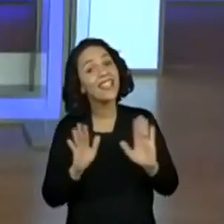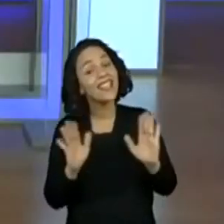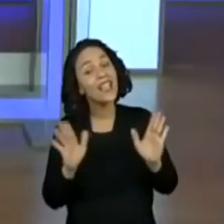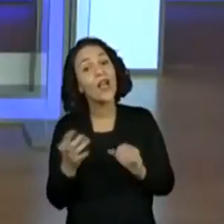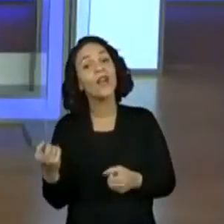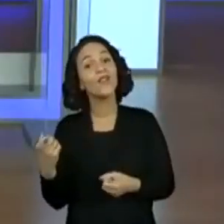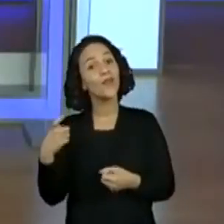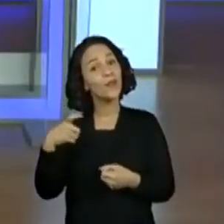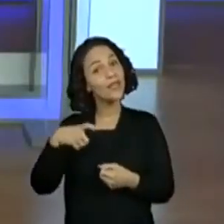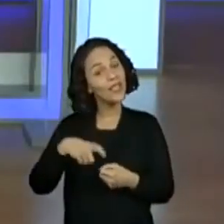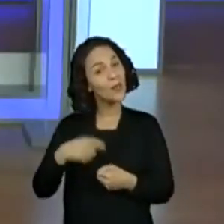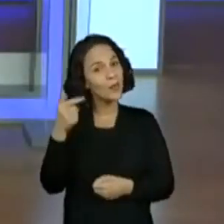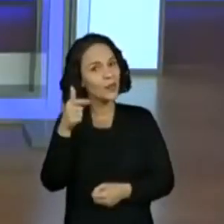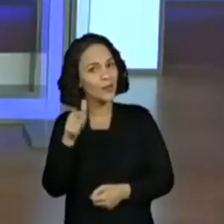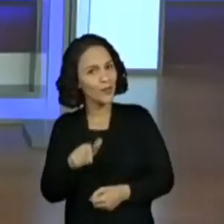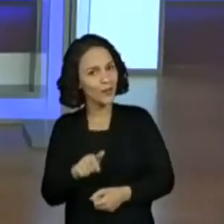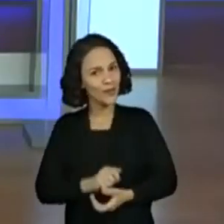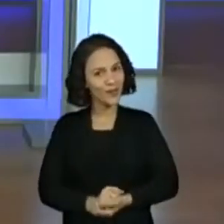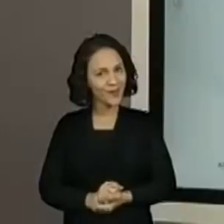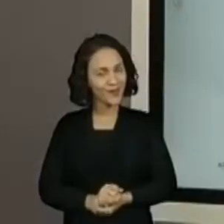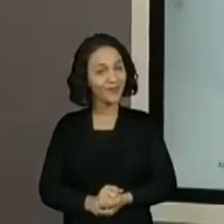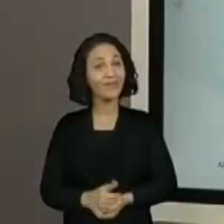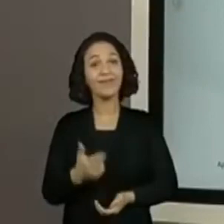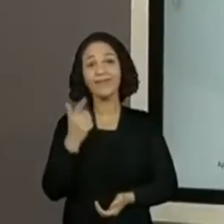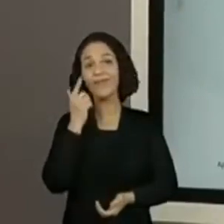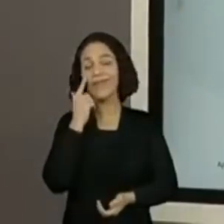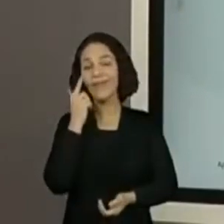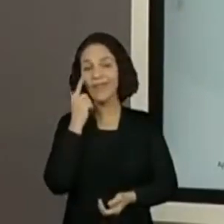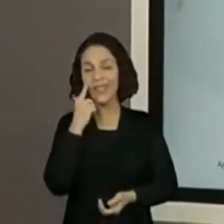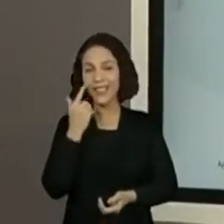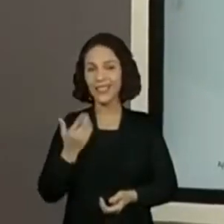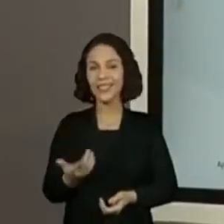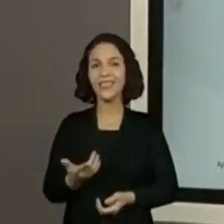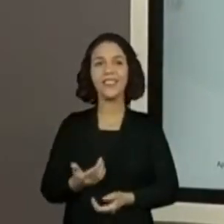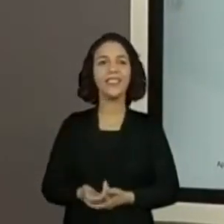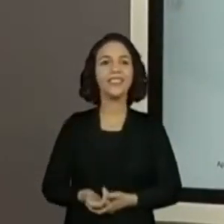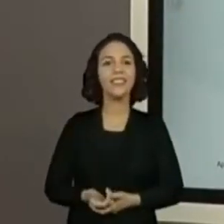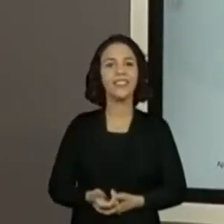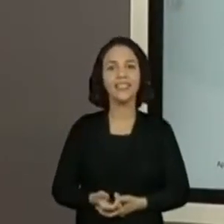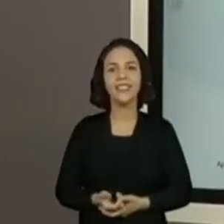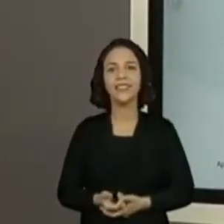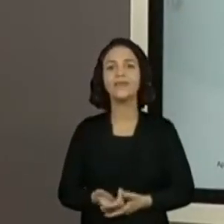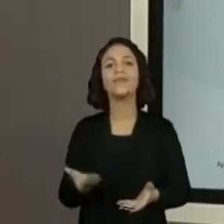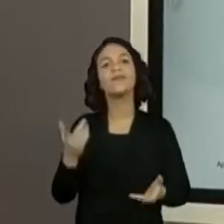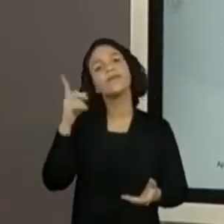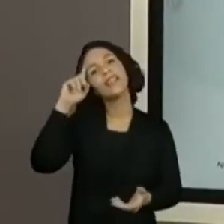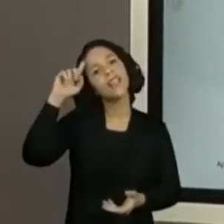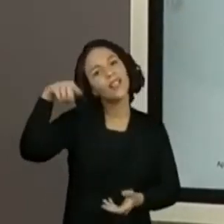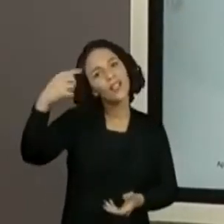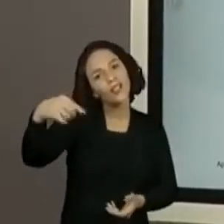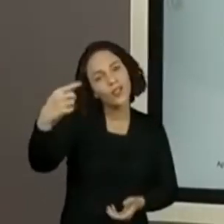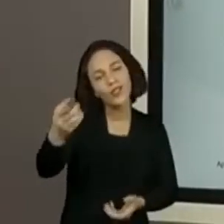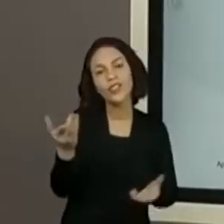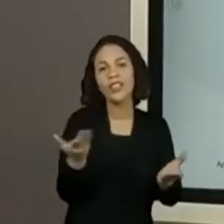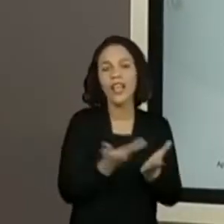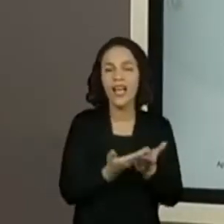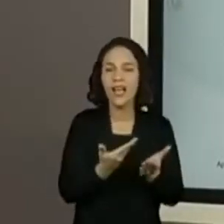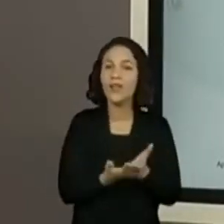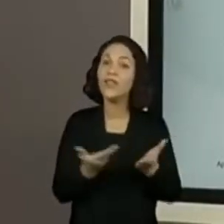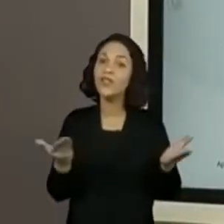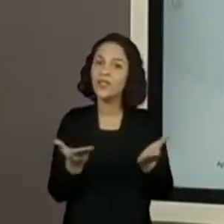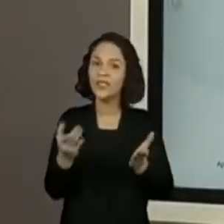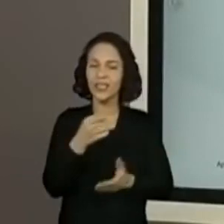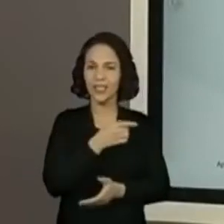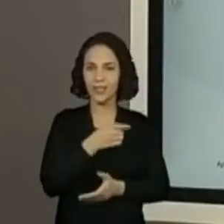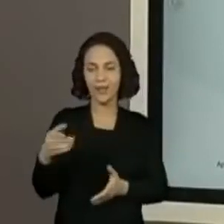Voltamos de novo. Olha só, a nossa rotina diferente de aula dessa semana continua